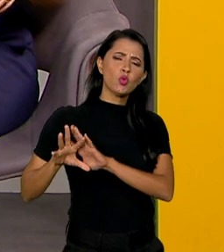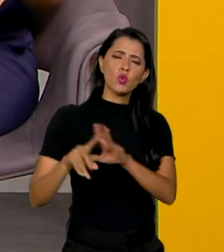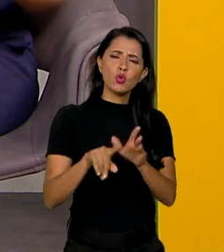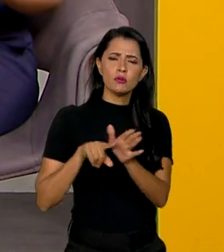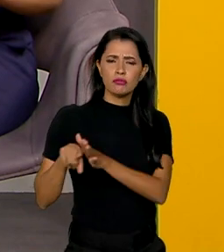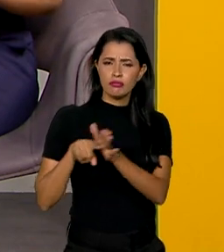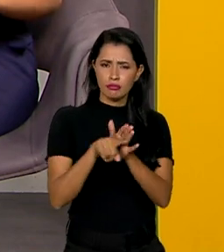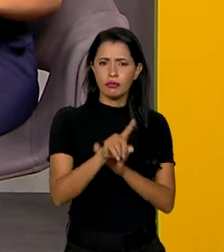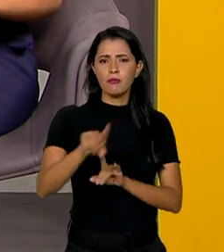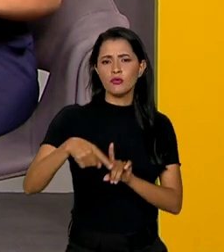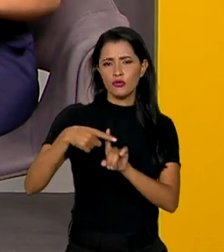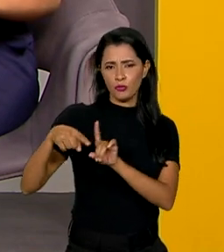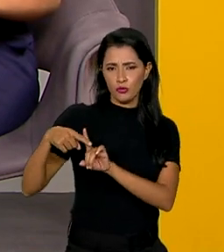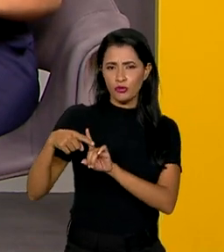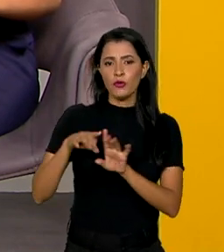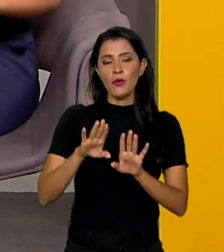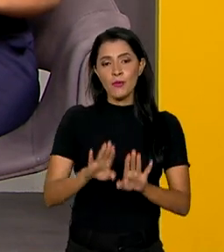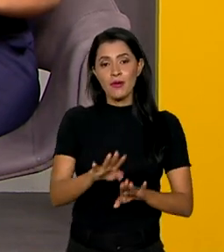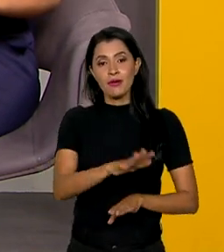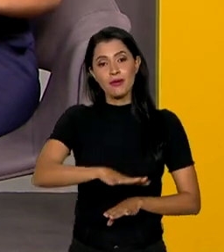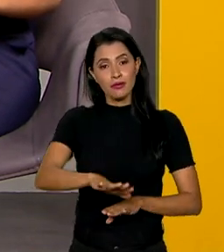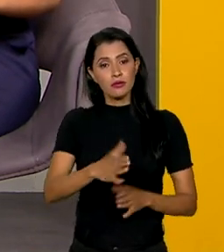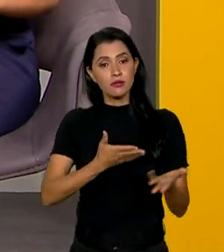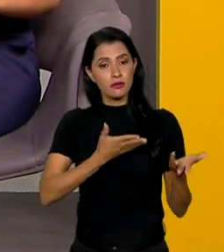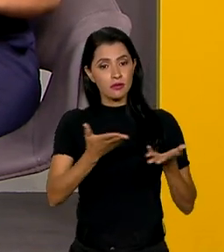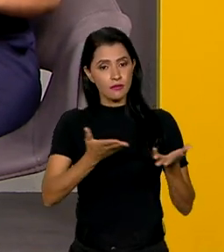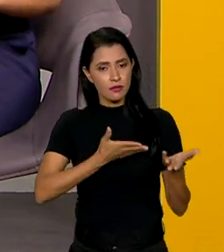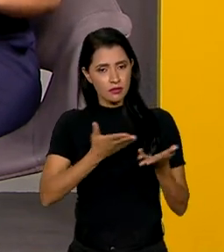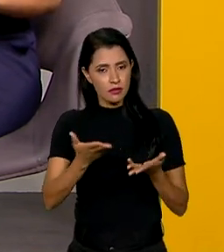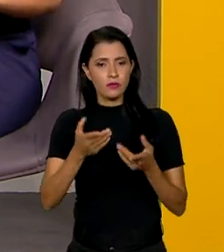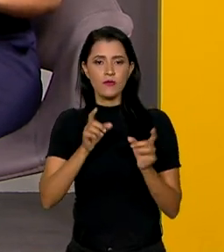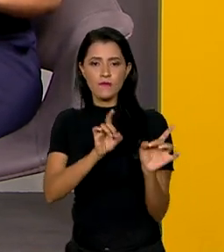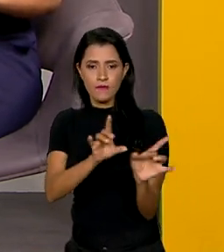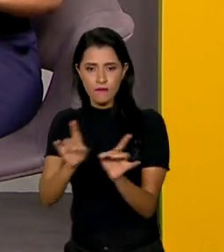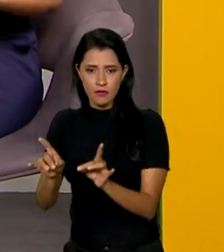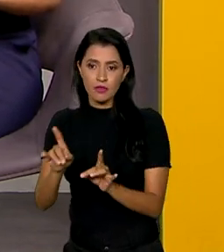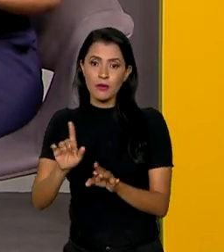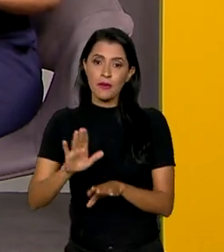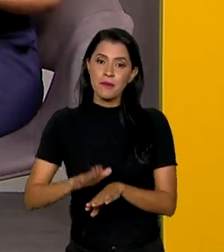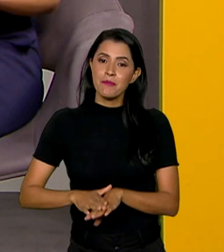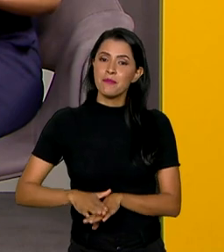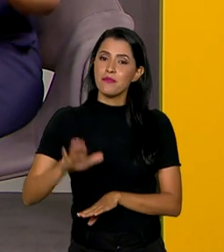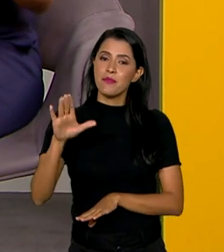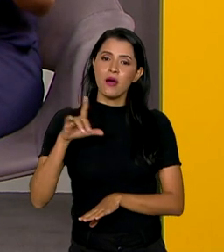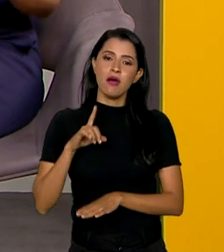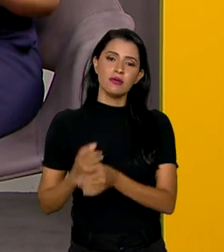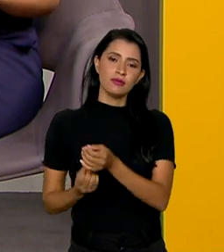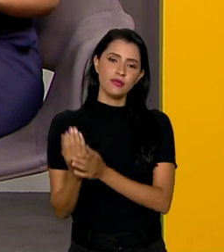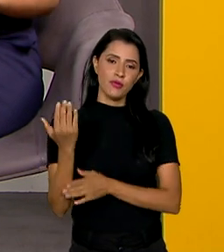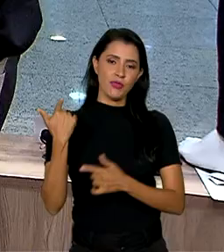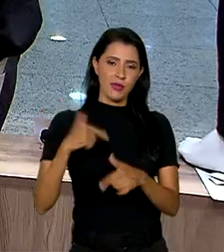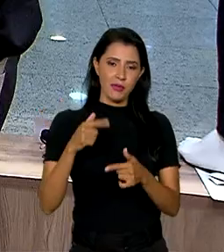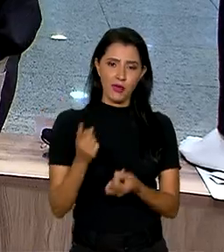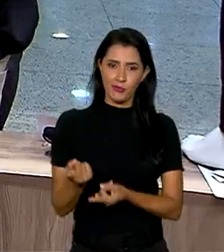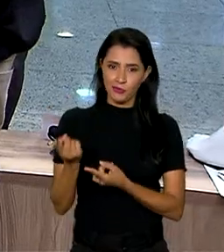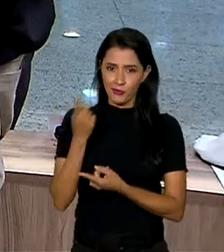tiveram saldo positivo, mas o setor de serviços e o comércio foram os que mais geraram emprego. Olha só.